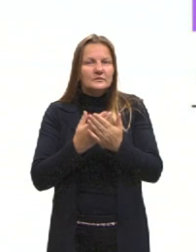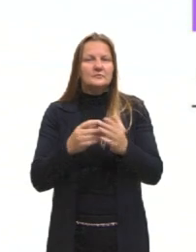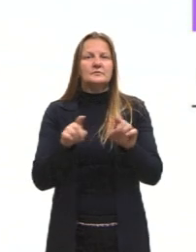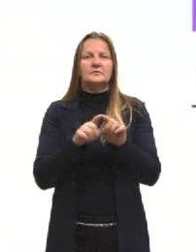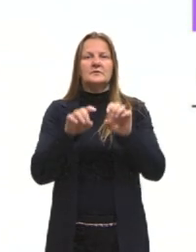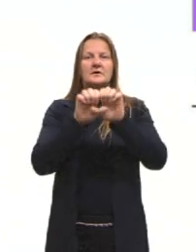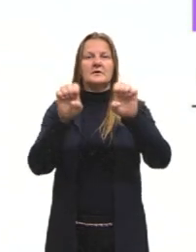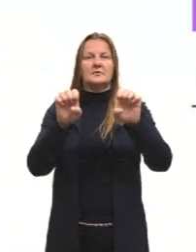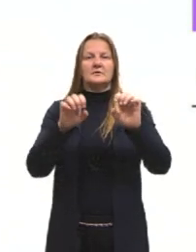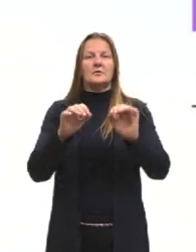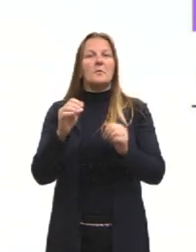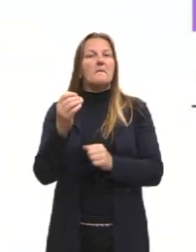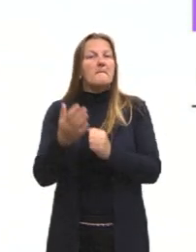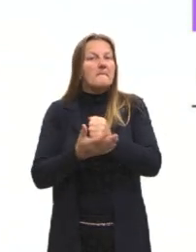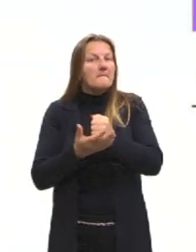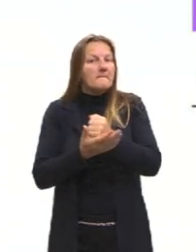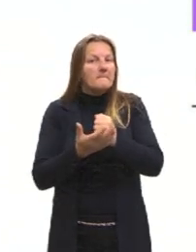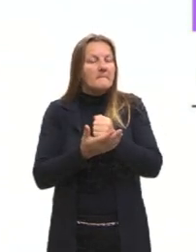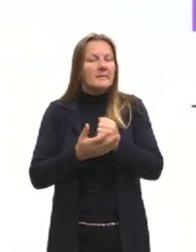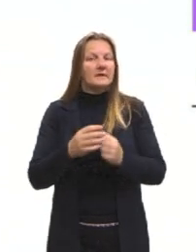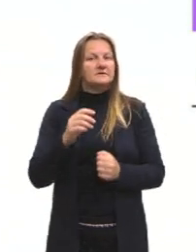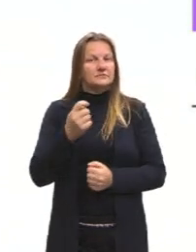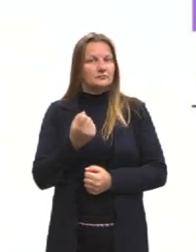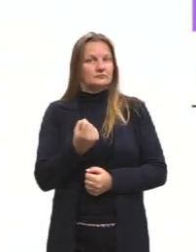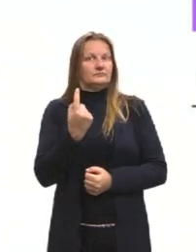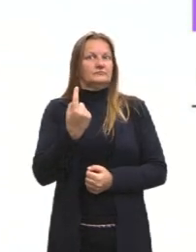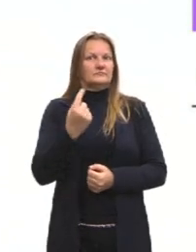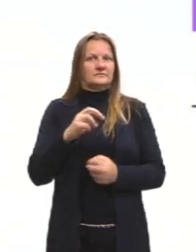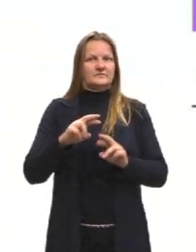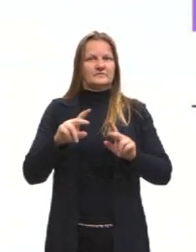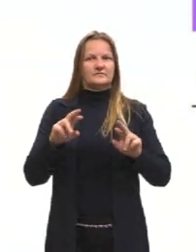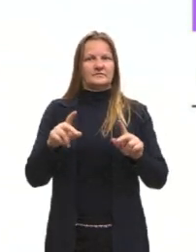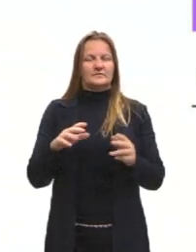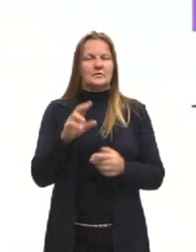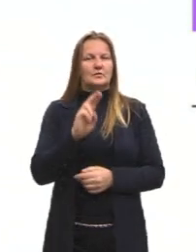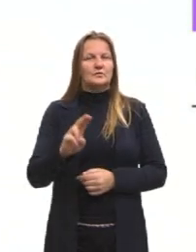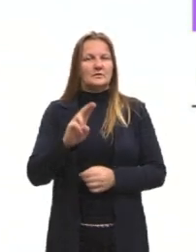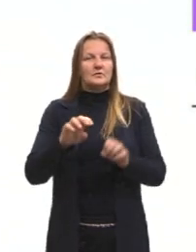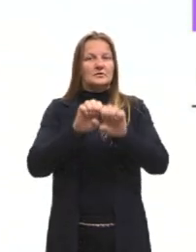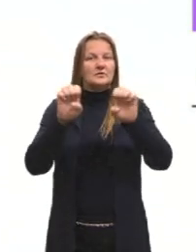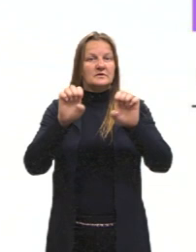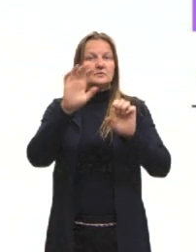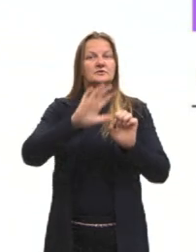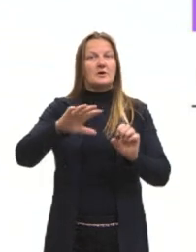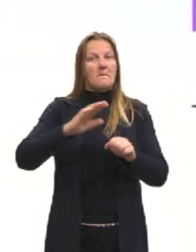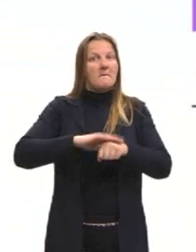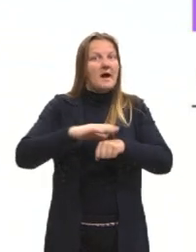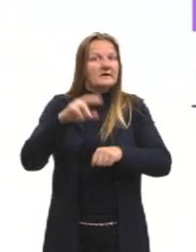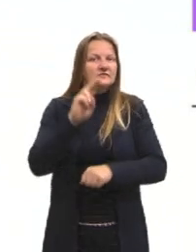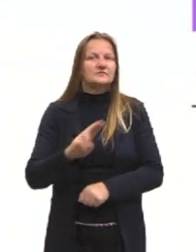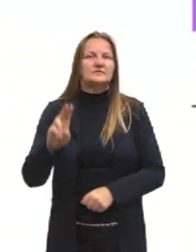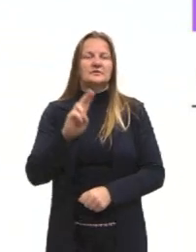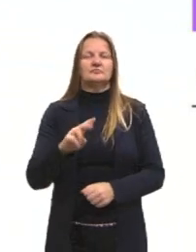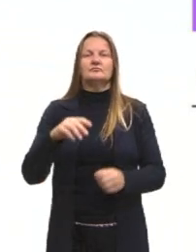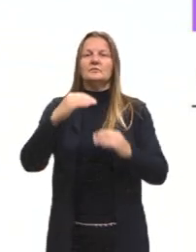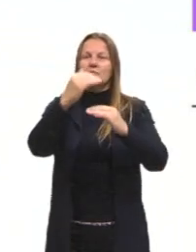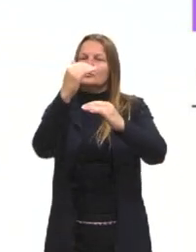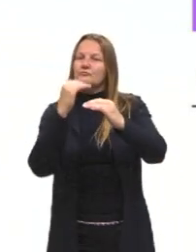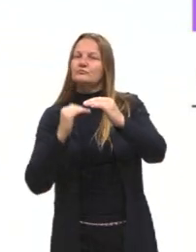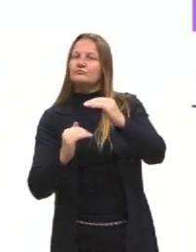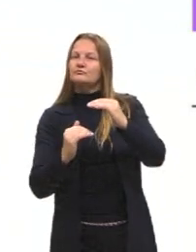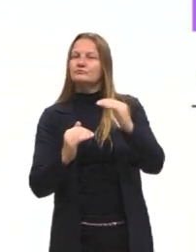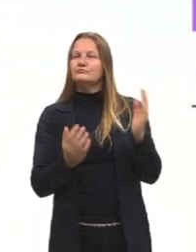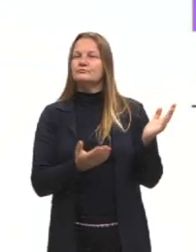equação fundamental, que daí é menos comum, né, a gente costuma utilizar mais a equação geral. E daí, aqui embaixo, tem